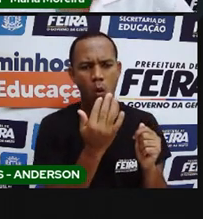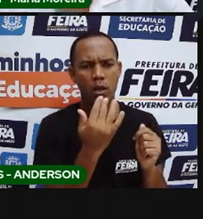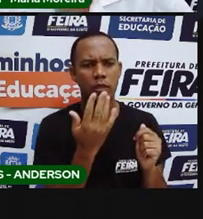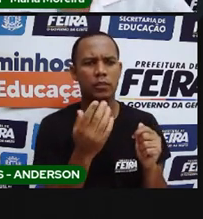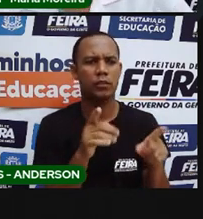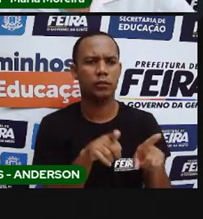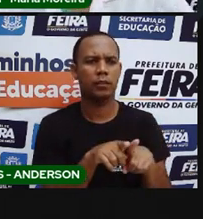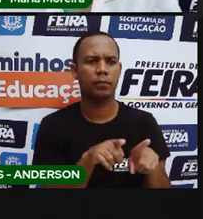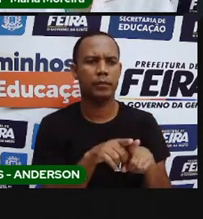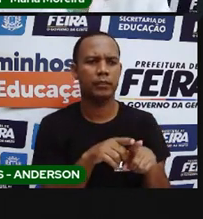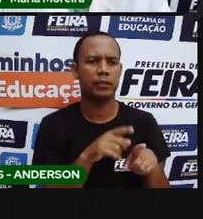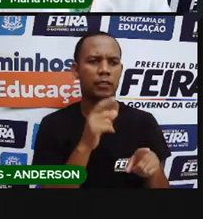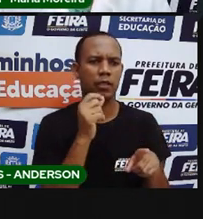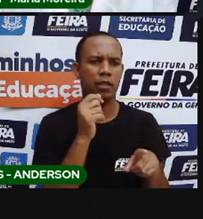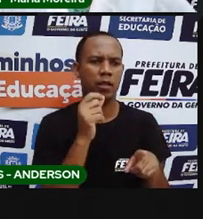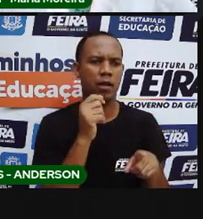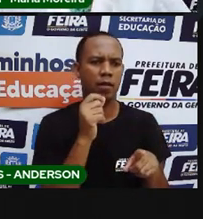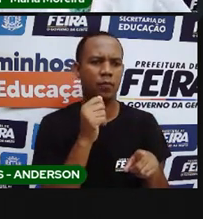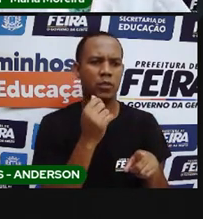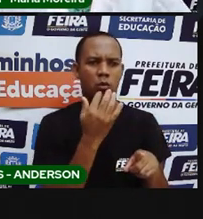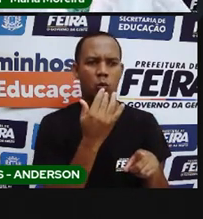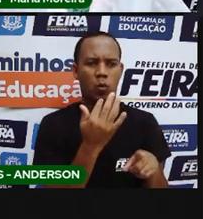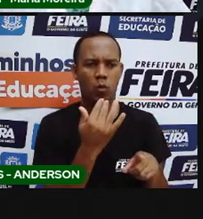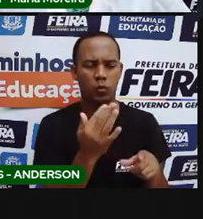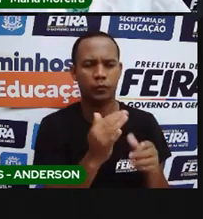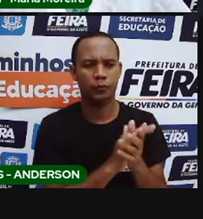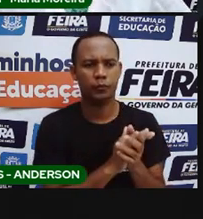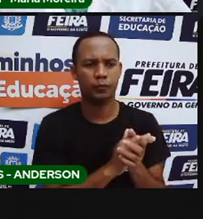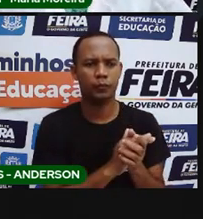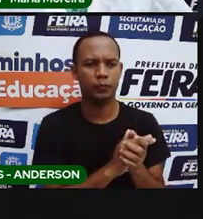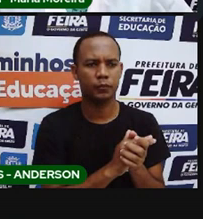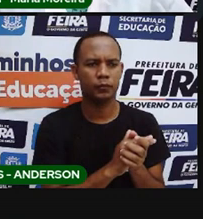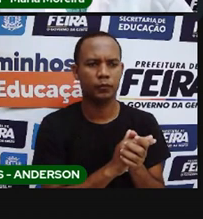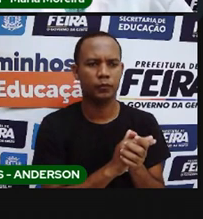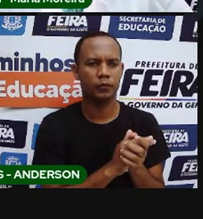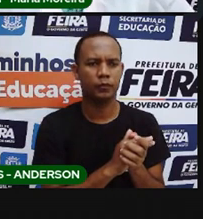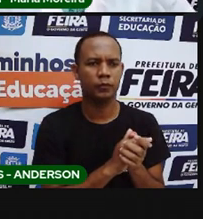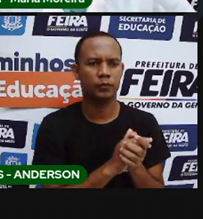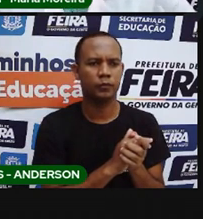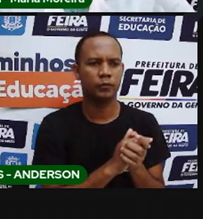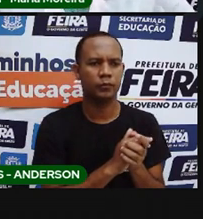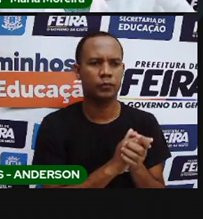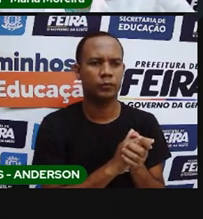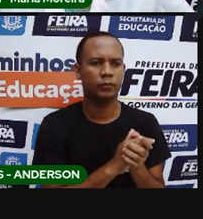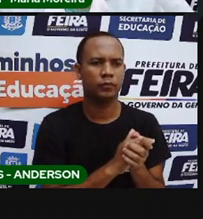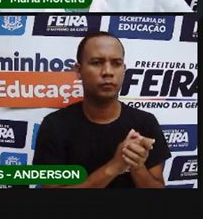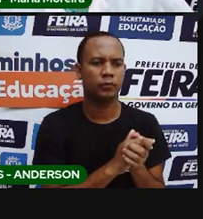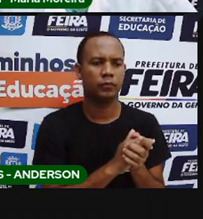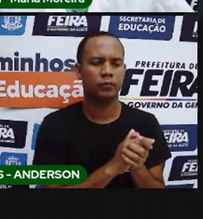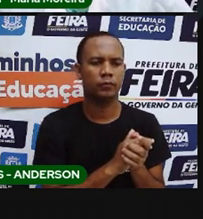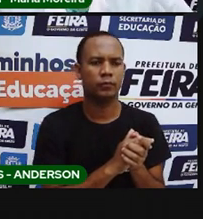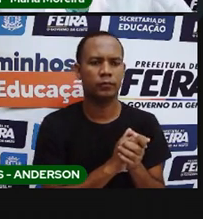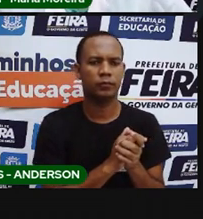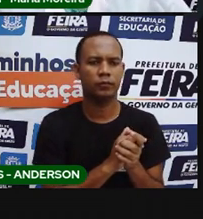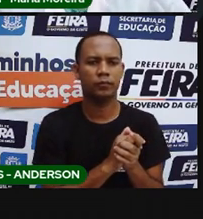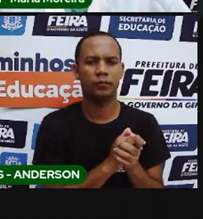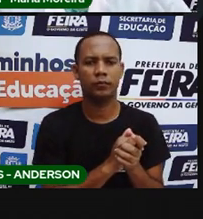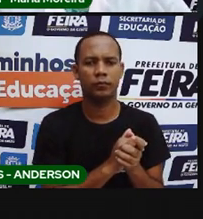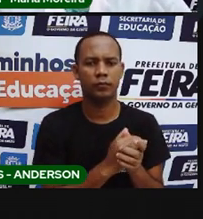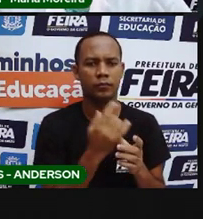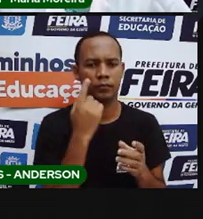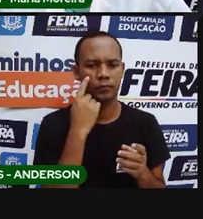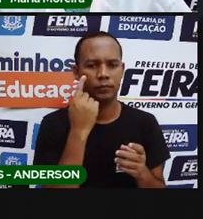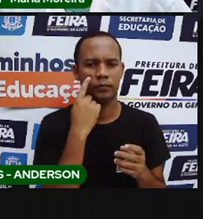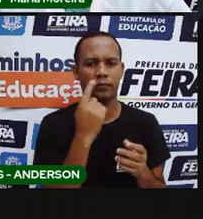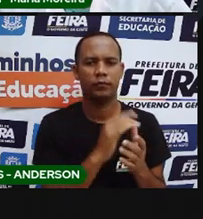Quem tem lápis de cor, e não tem, usa só o lápis e faz atividade se receber essa atividade aí. Do contrário, o professor de vocês, como